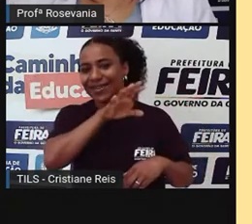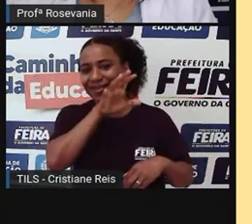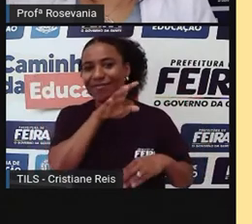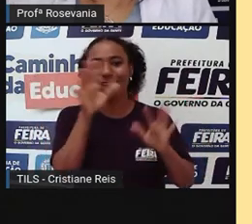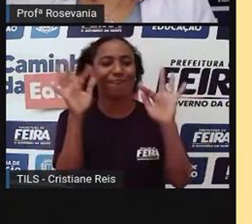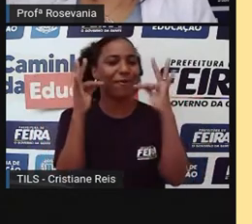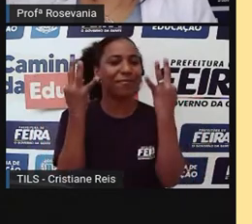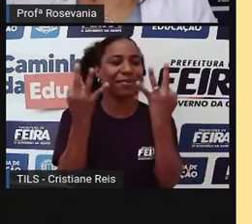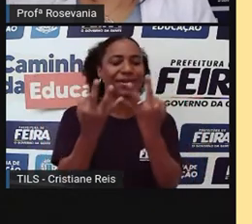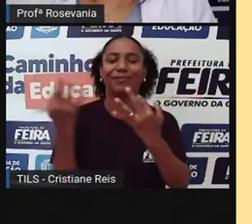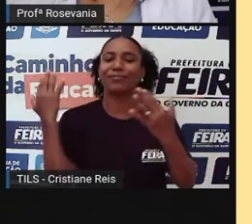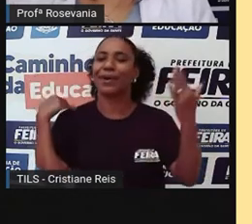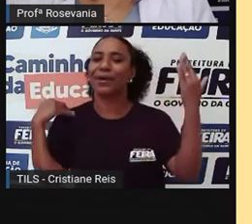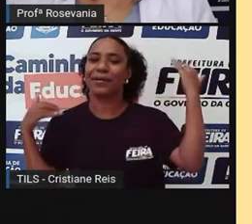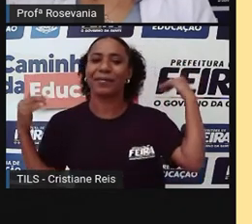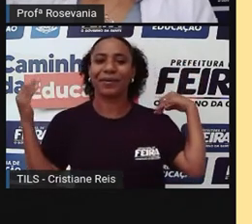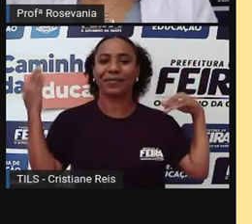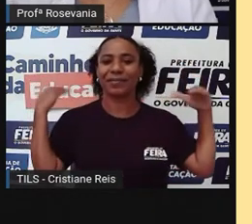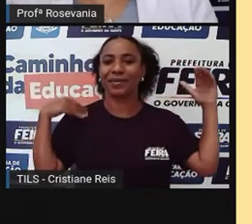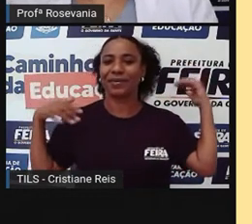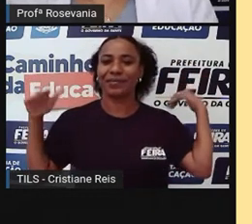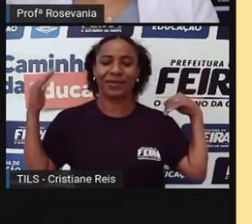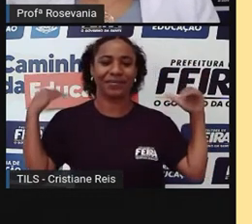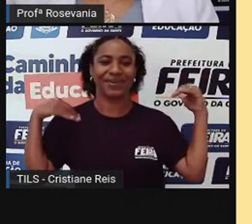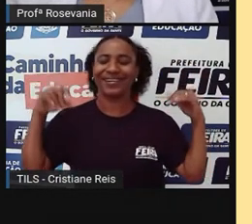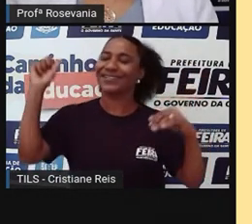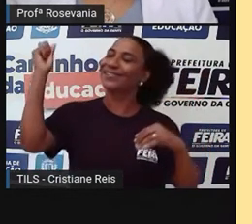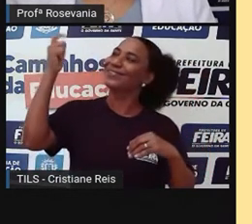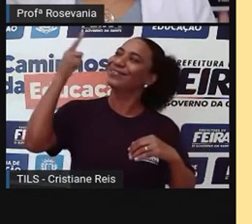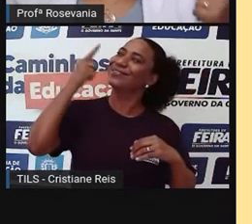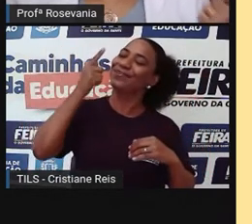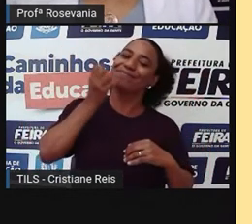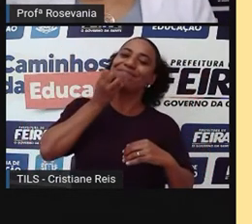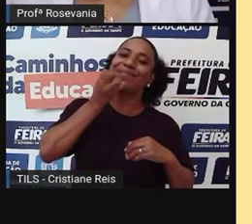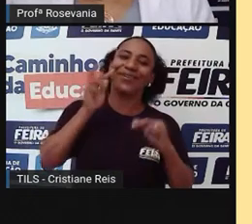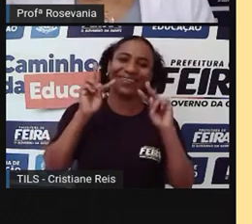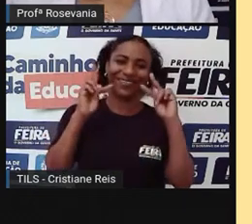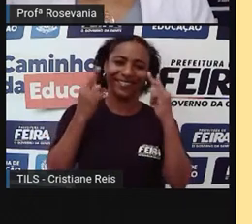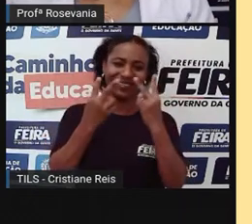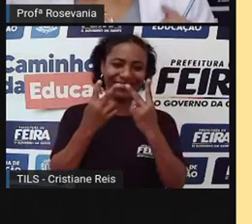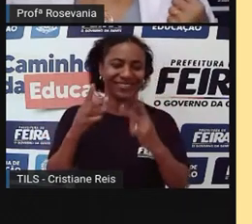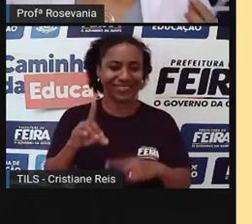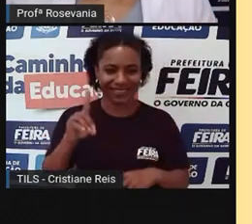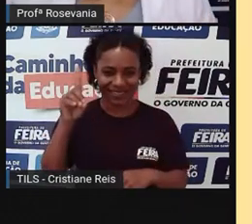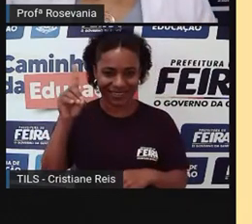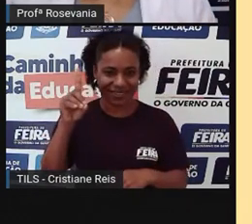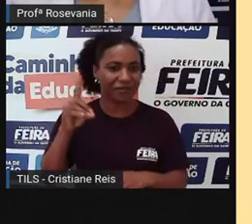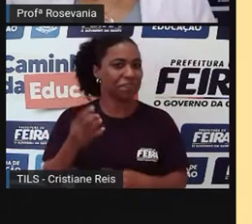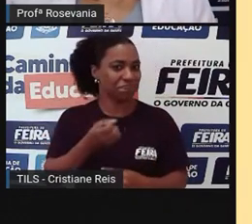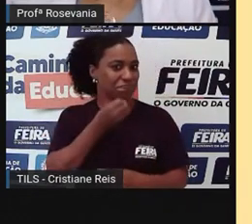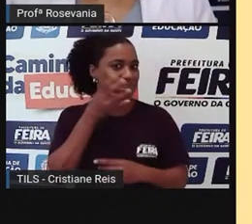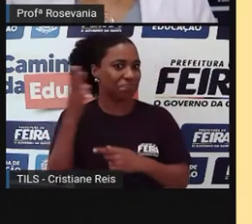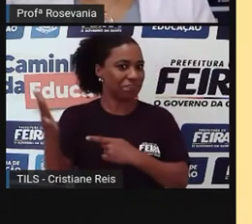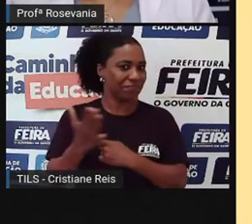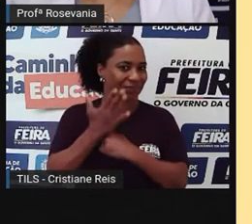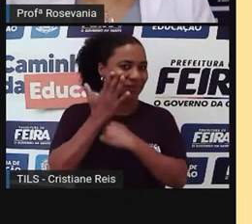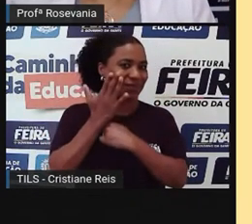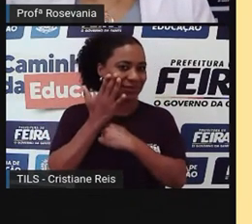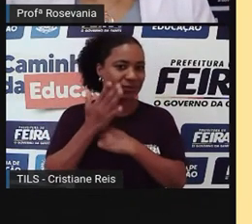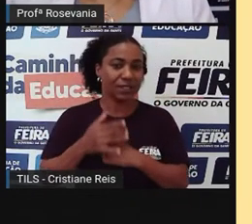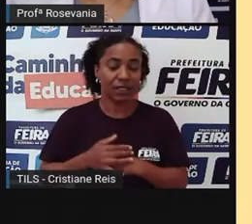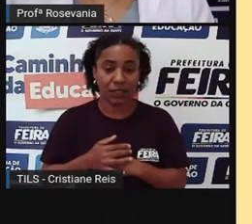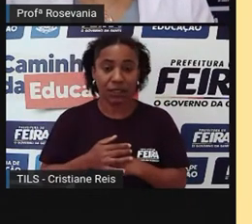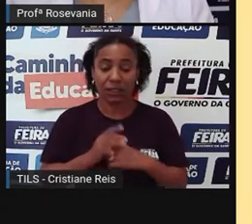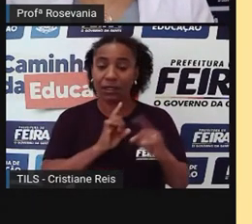com a família, com as crianças, tomar um sozinho, né, vitamina D. Então, a gente tem Avenida Noide Serqueira e Avenida Fragamaia, né,